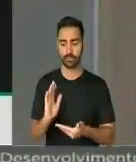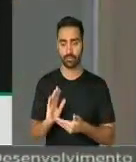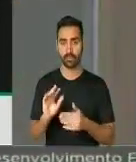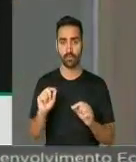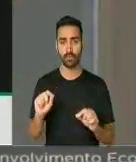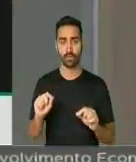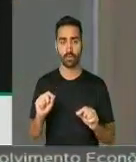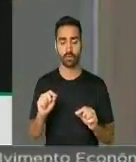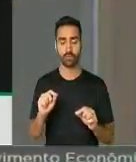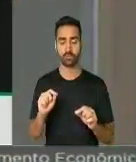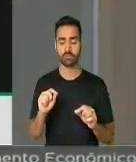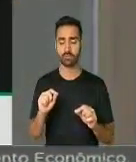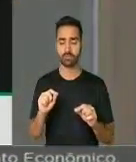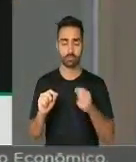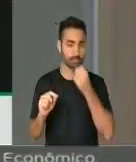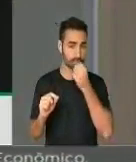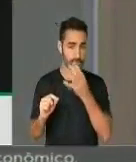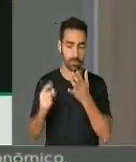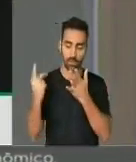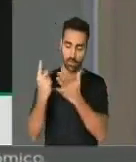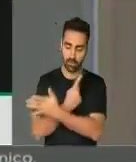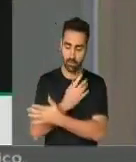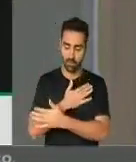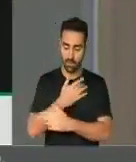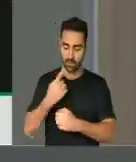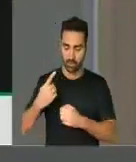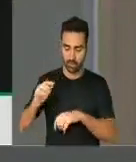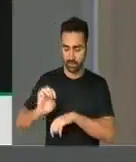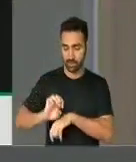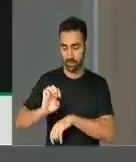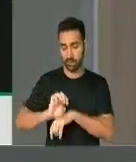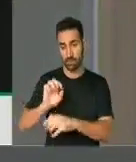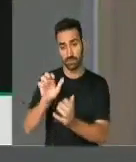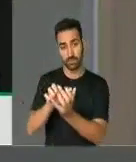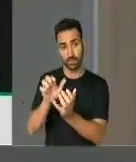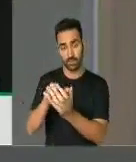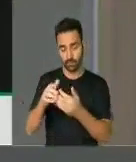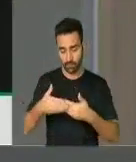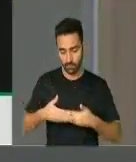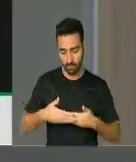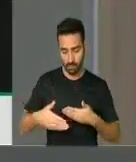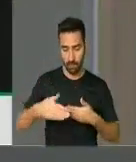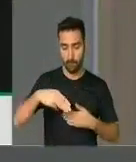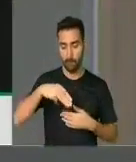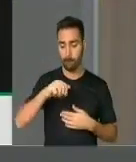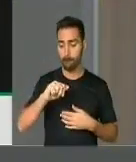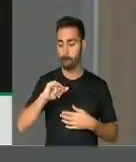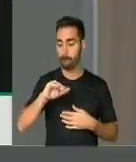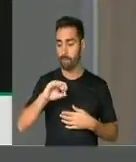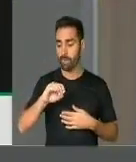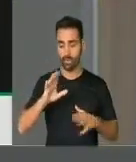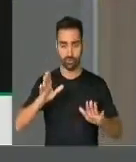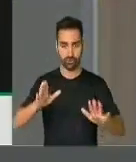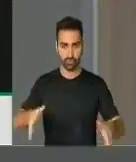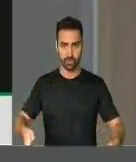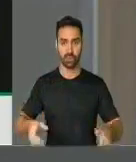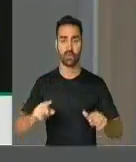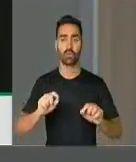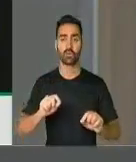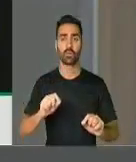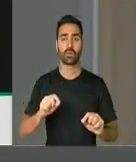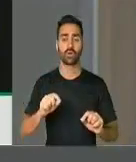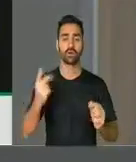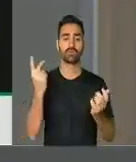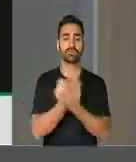muito aflitivo que acontece no meu estado, Pernambuco. Agora, em maio, nós tivemos a repetição de uma